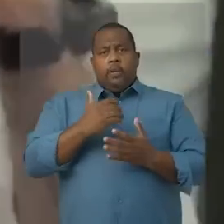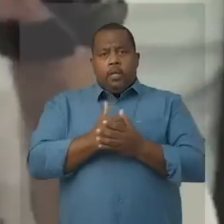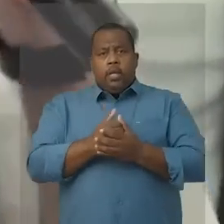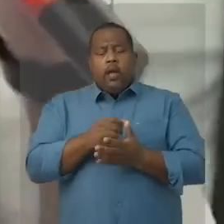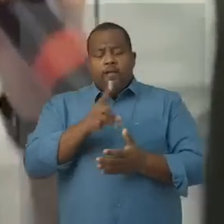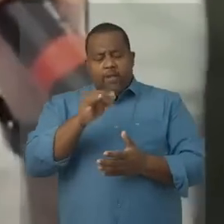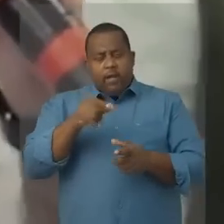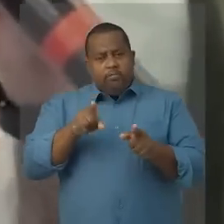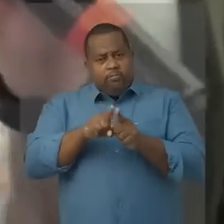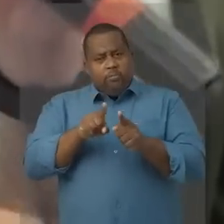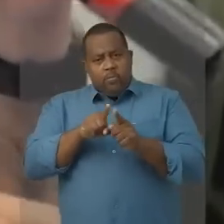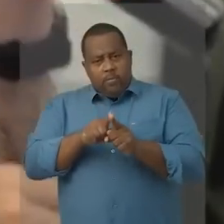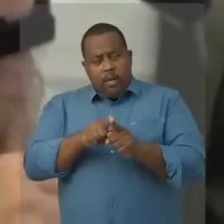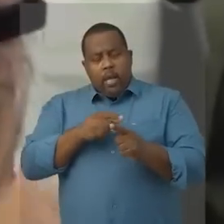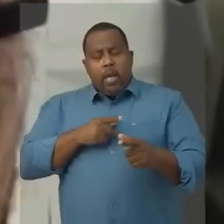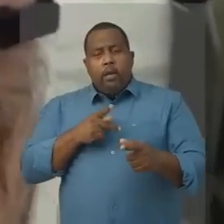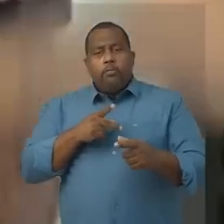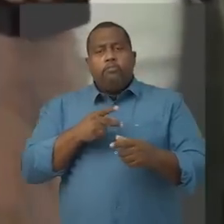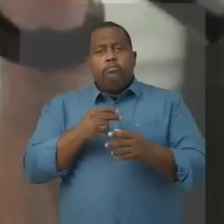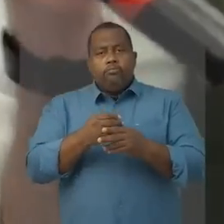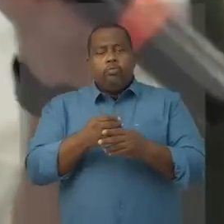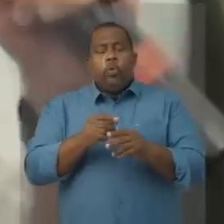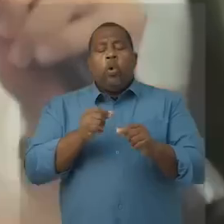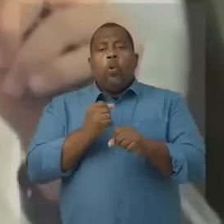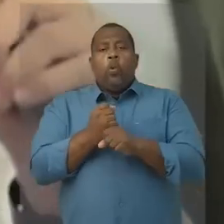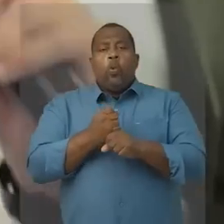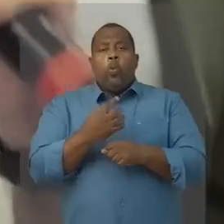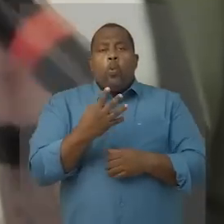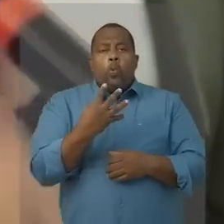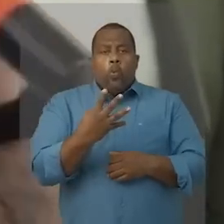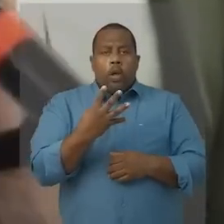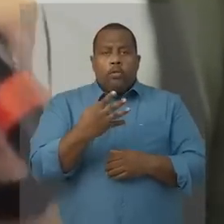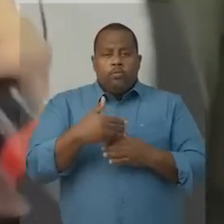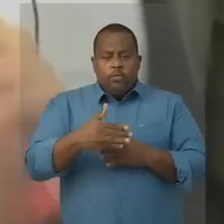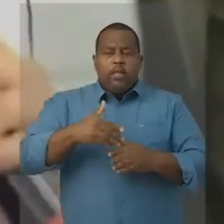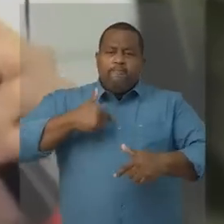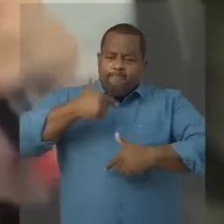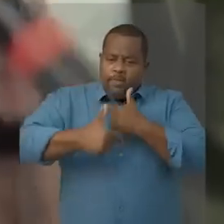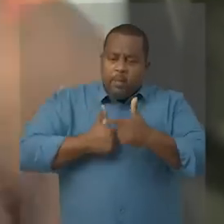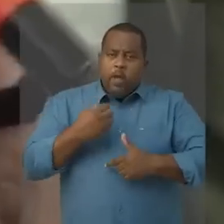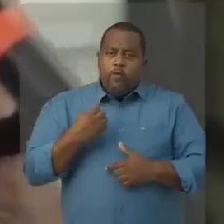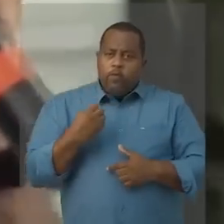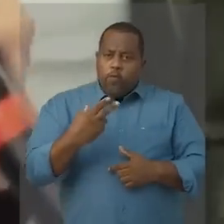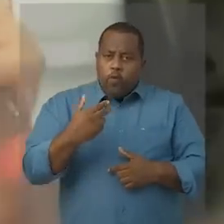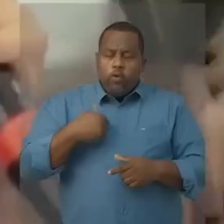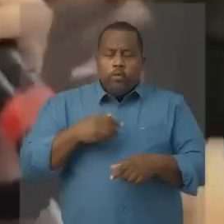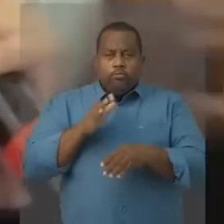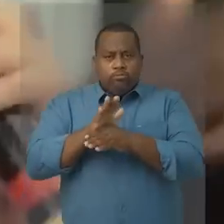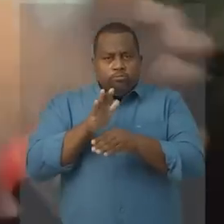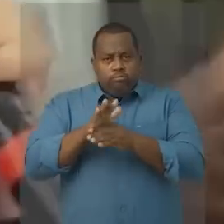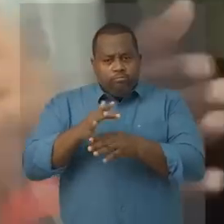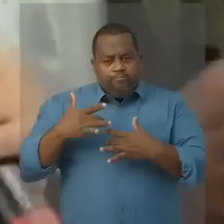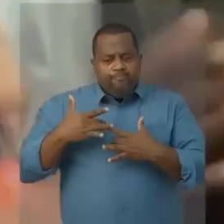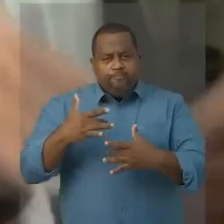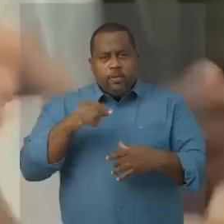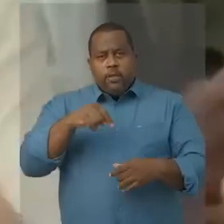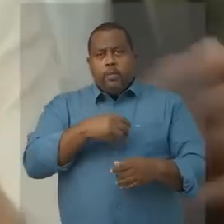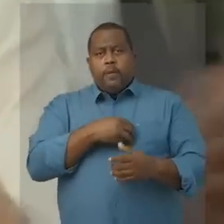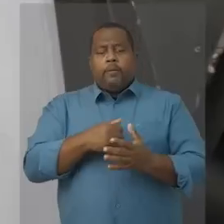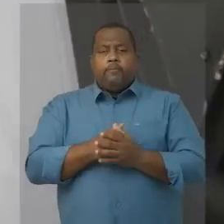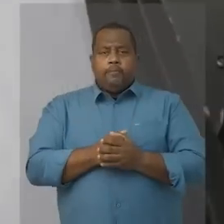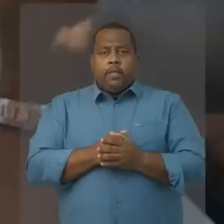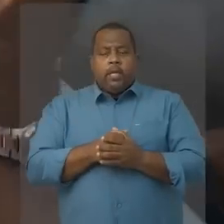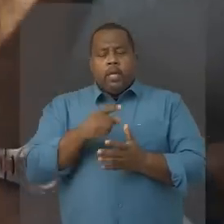ela será recompensada por quatro anos de muito trabalho e de muita lura na nossa cidade.